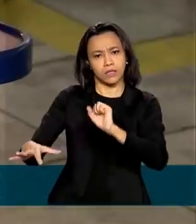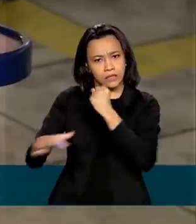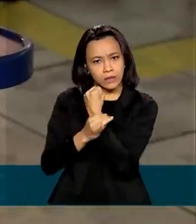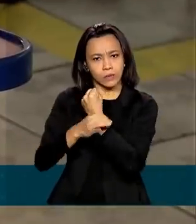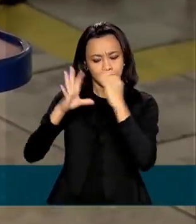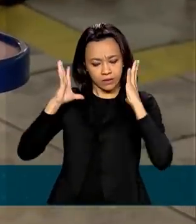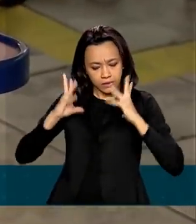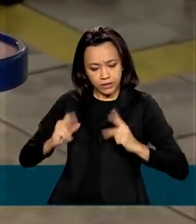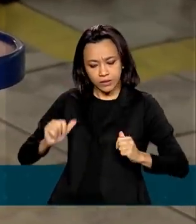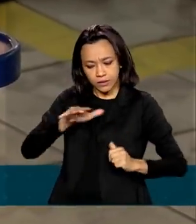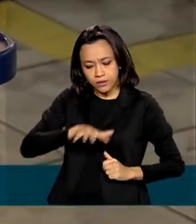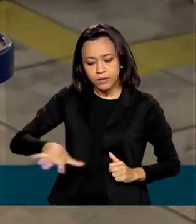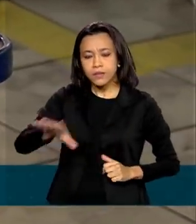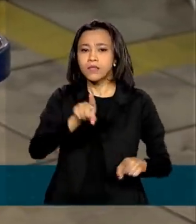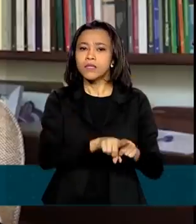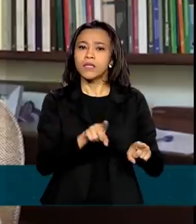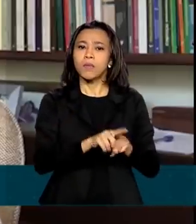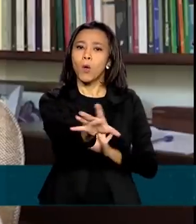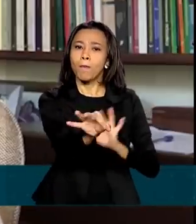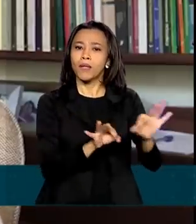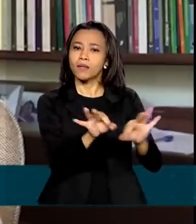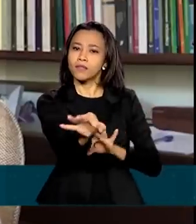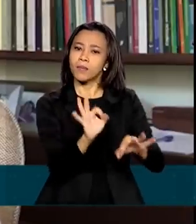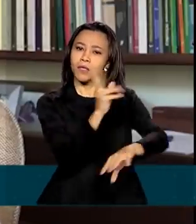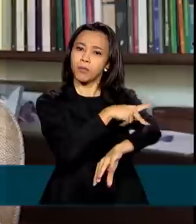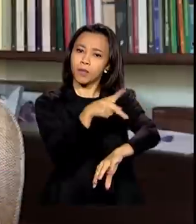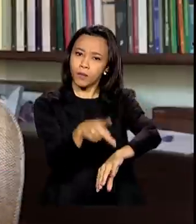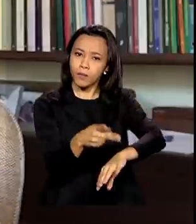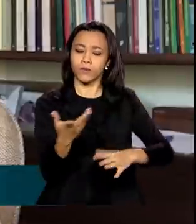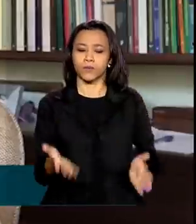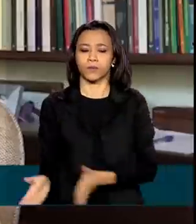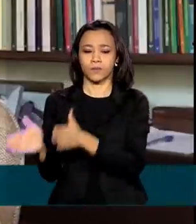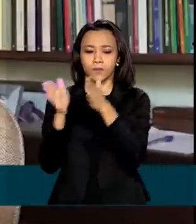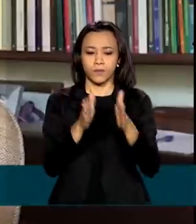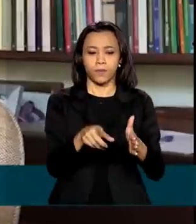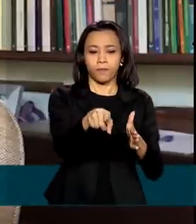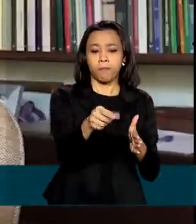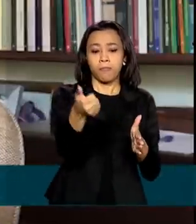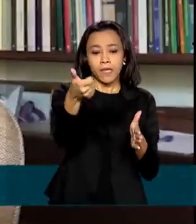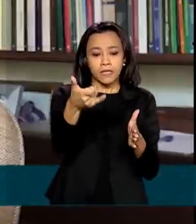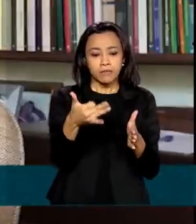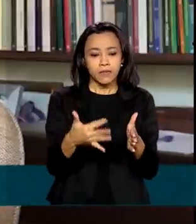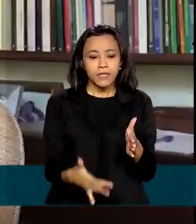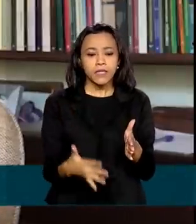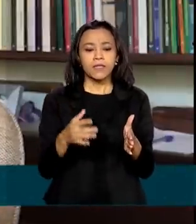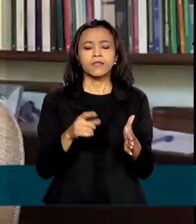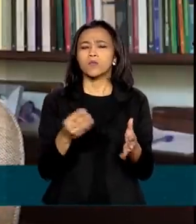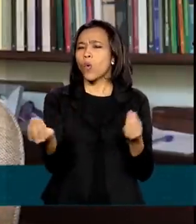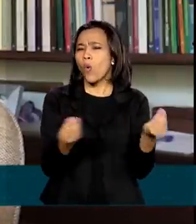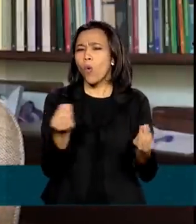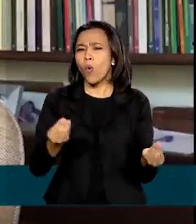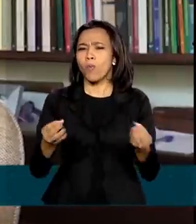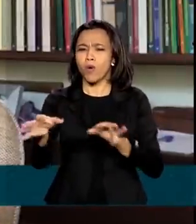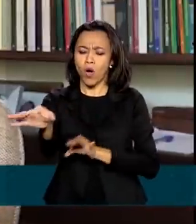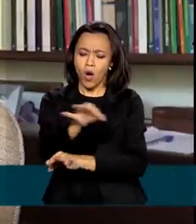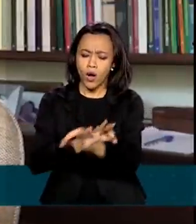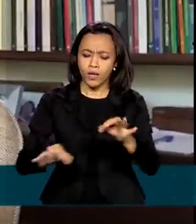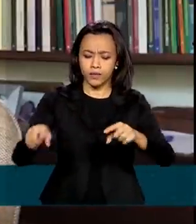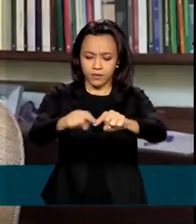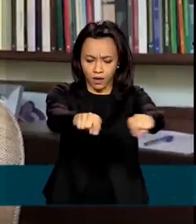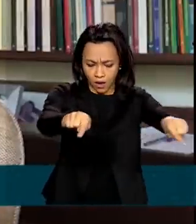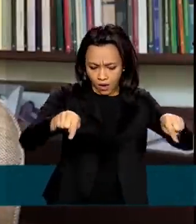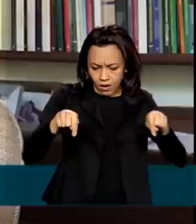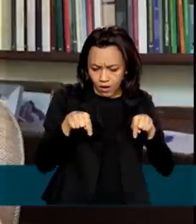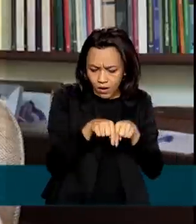quanto ao planejamento pedagógico. Reorganização do ponto de vista das turmas, pelo número de